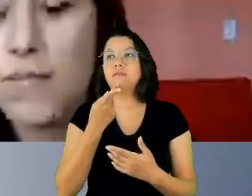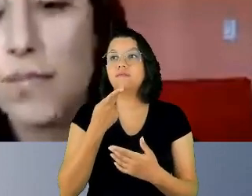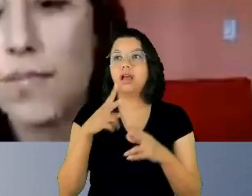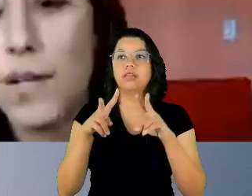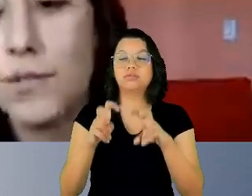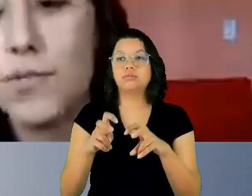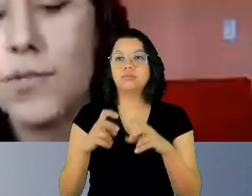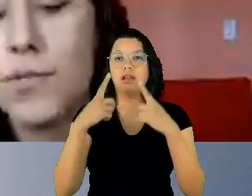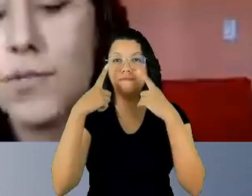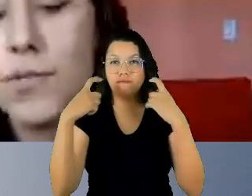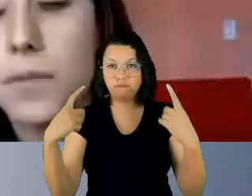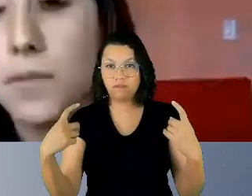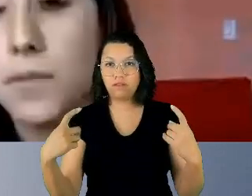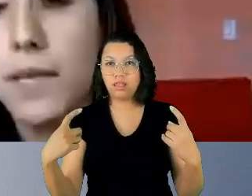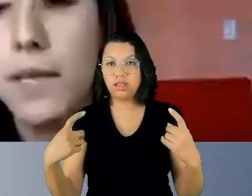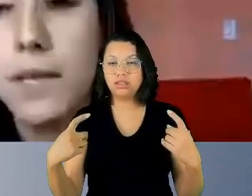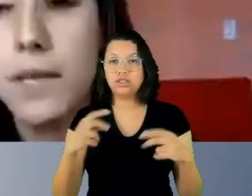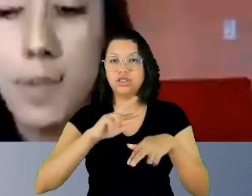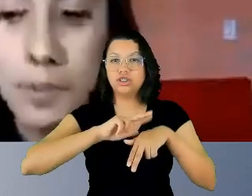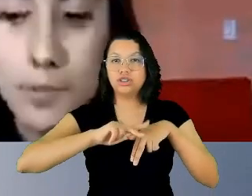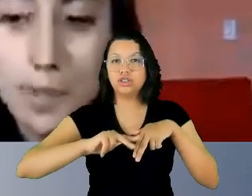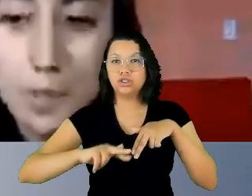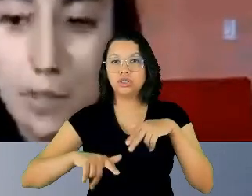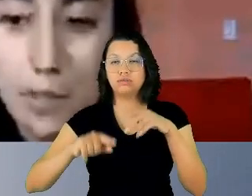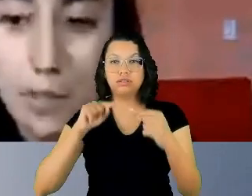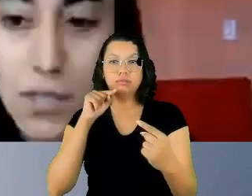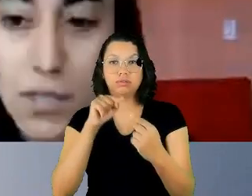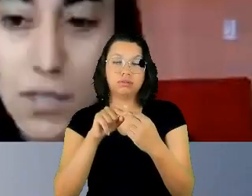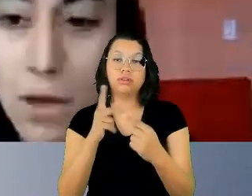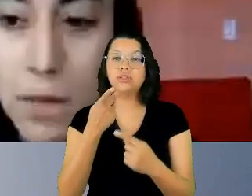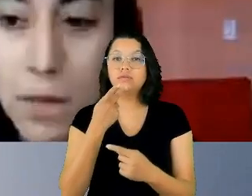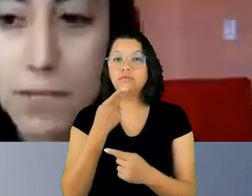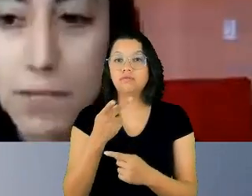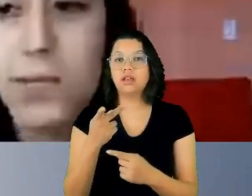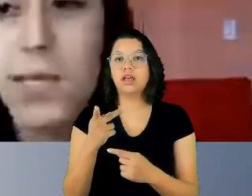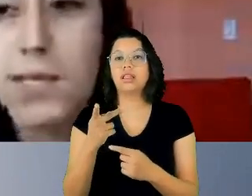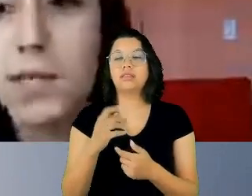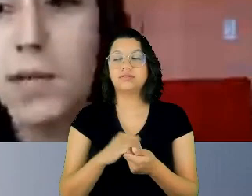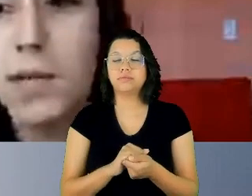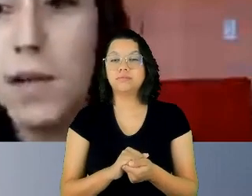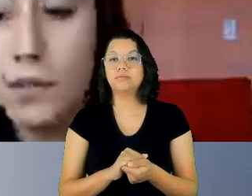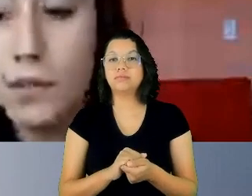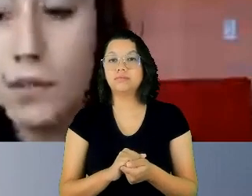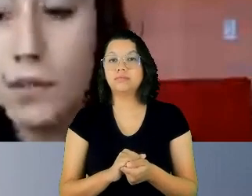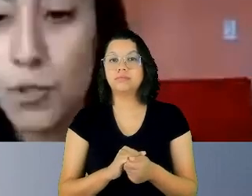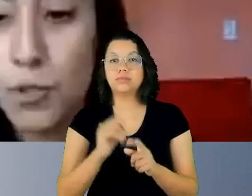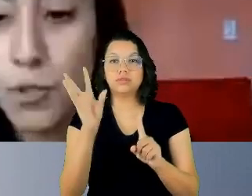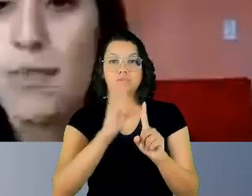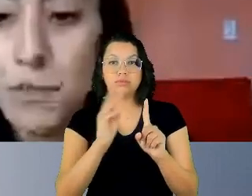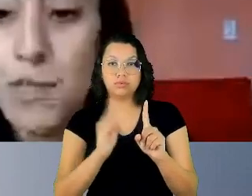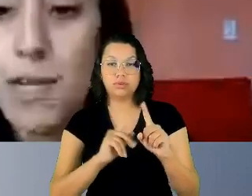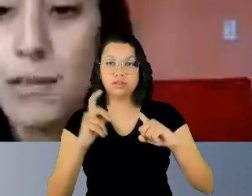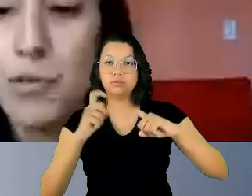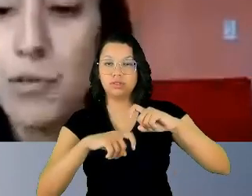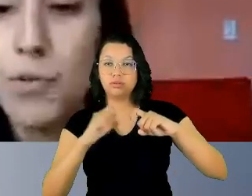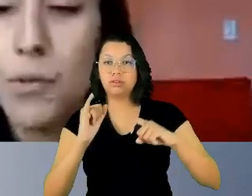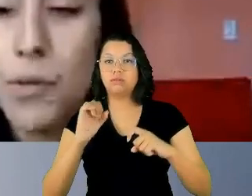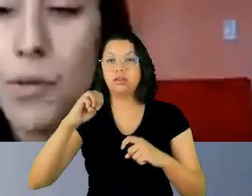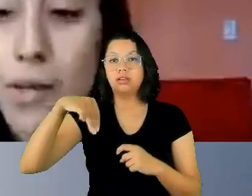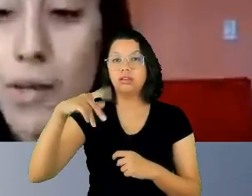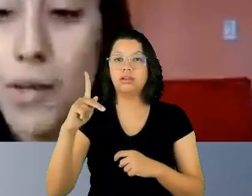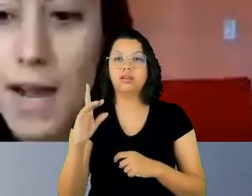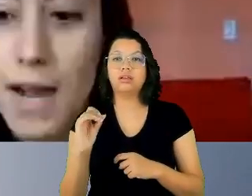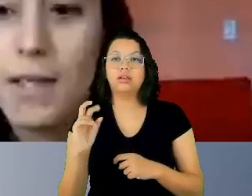especificamente, a gente fala de um espectro, né? A importunação sexual é uma violência tipificada e considerada hoje